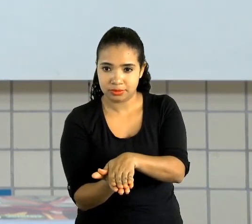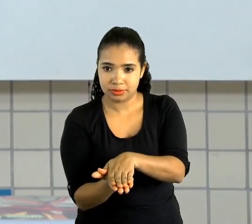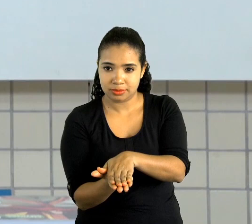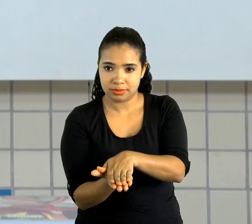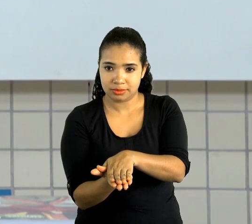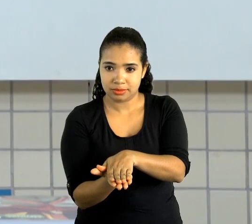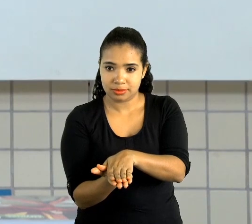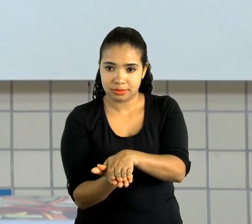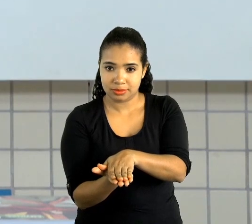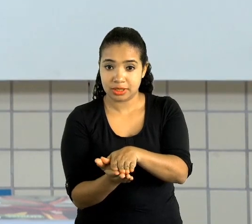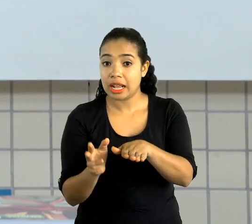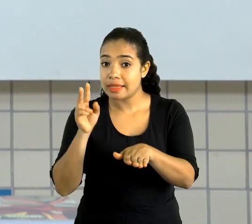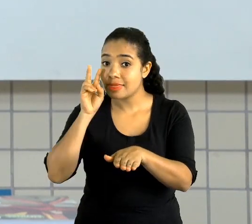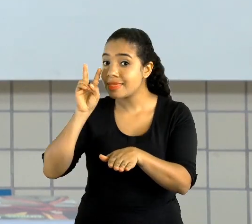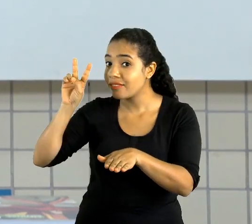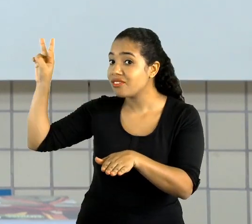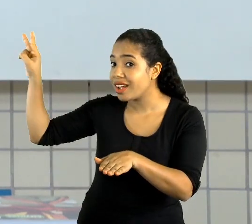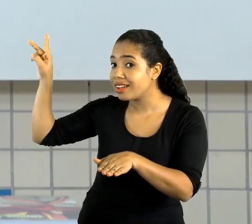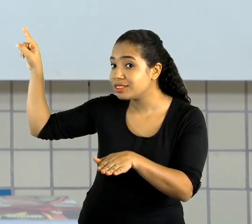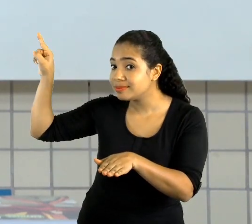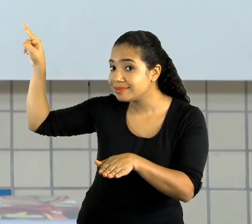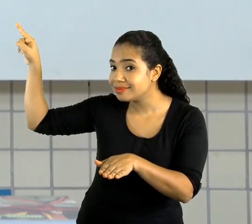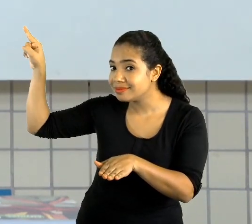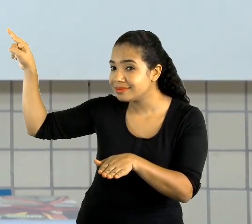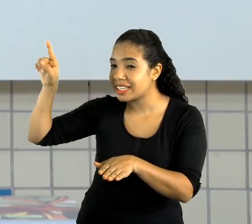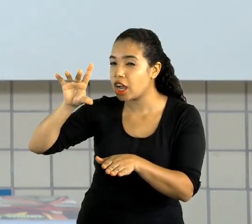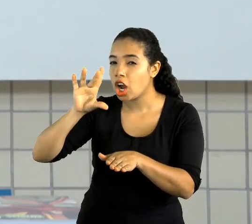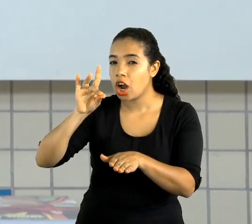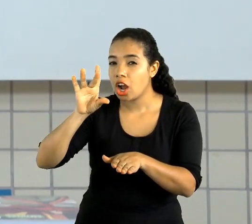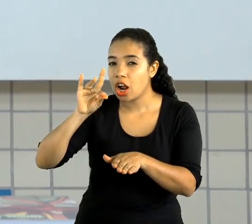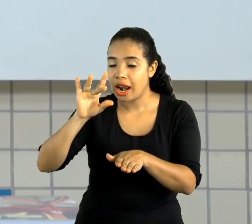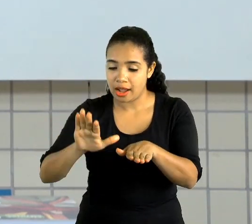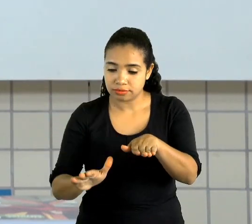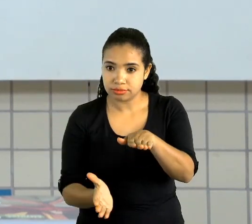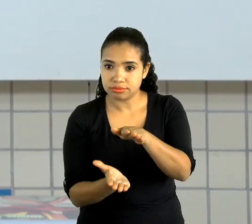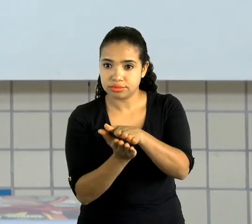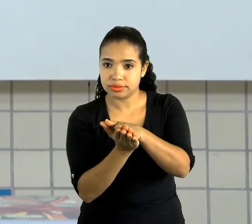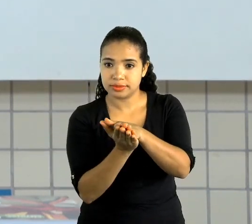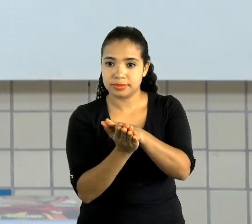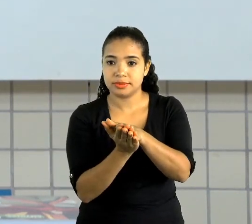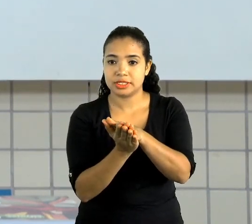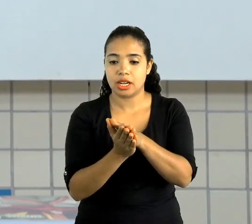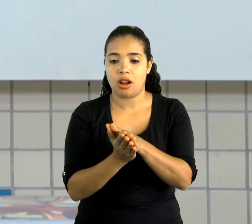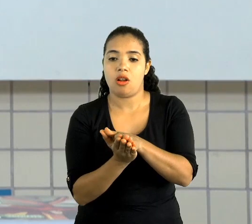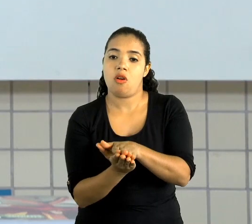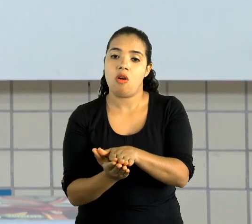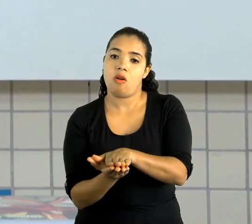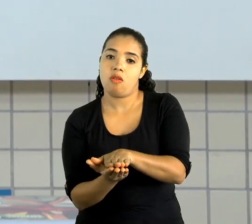Tá vendo? Aí vai ficar coladinho. Passa na outra lateral